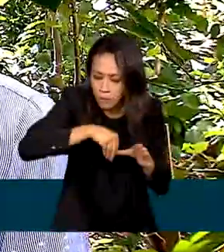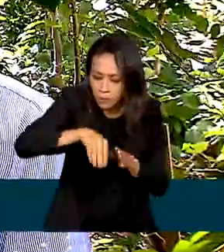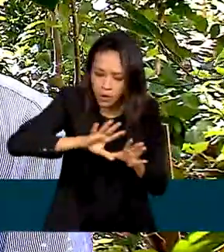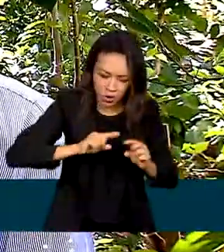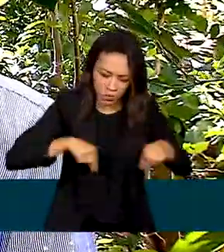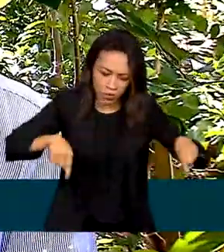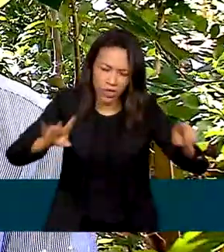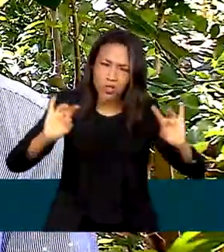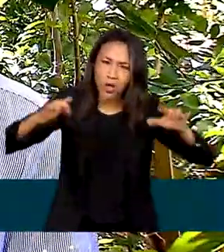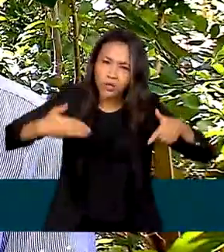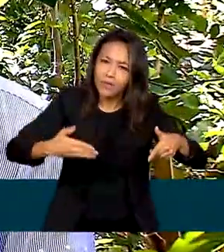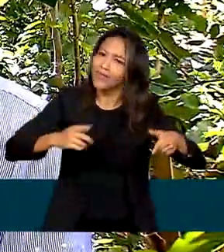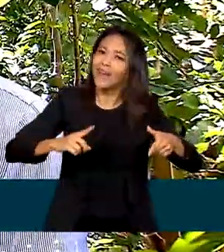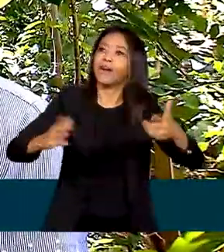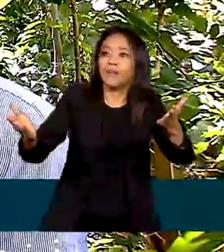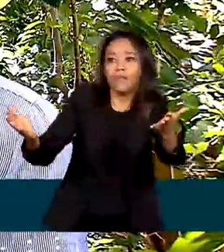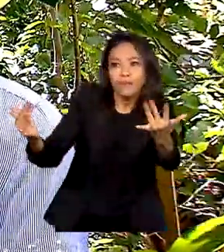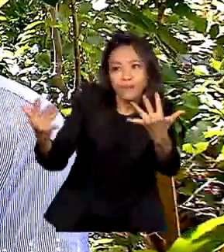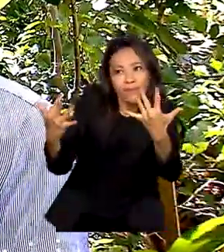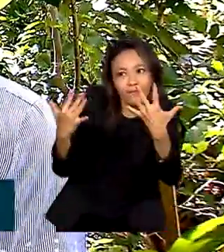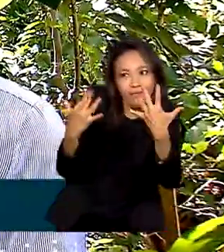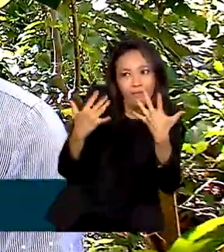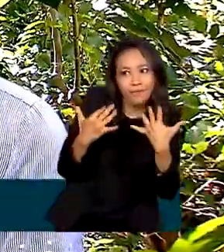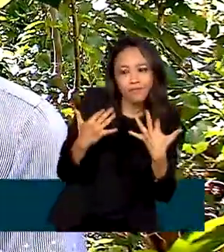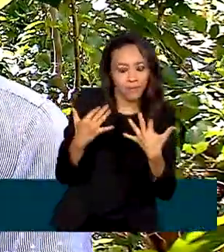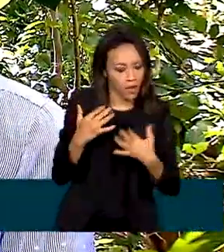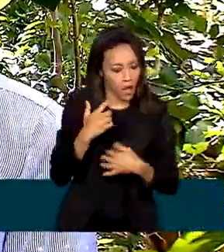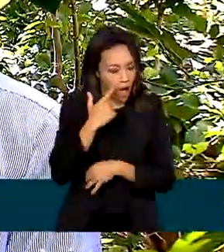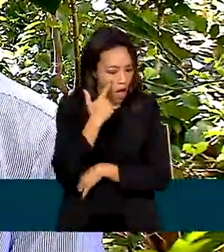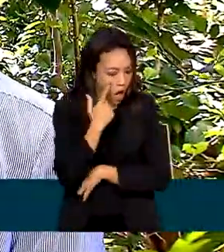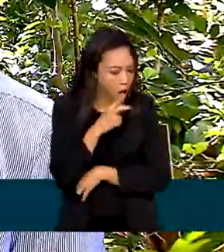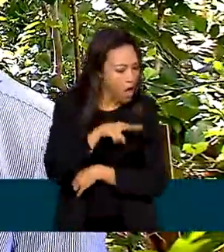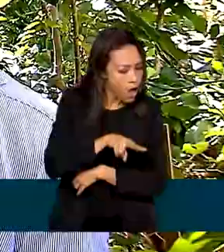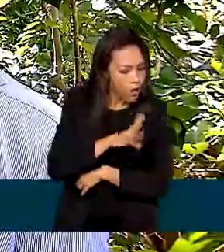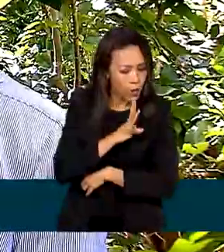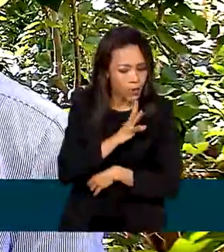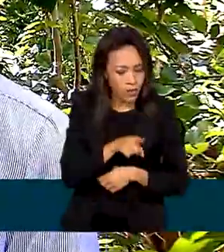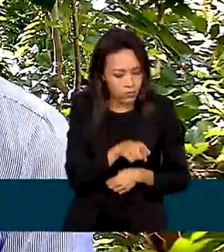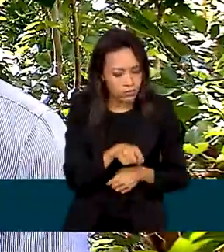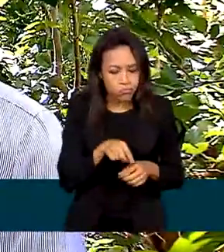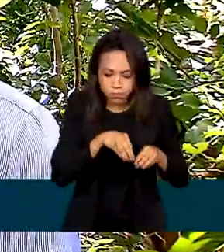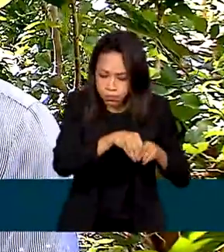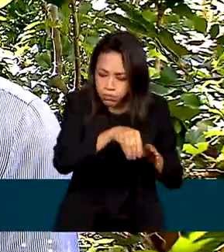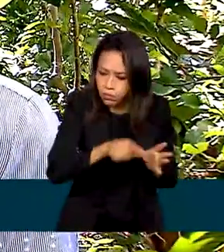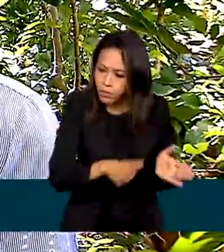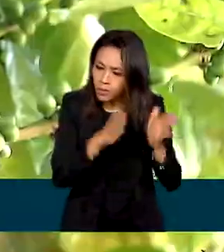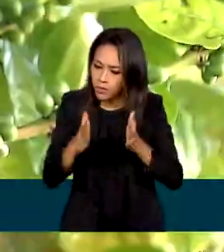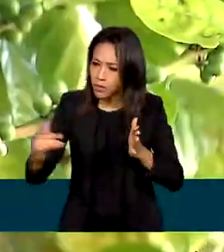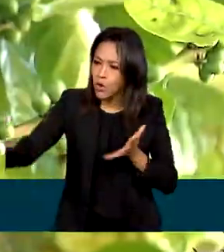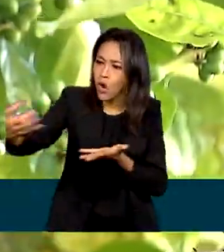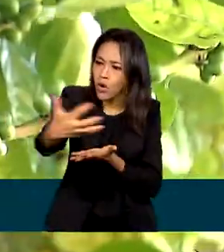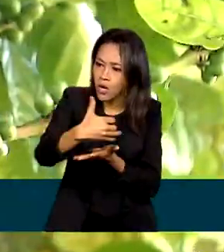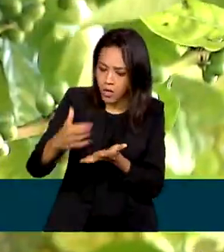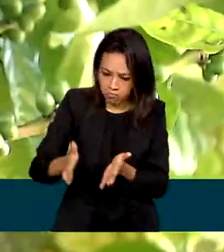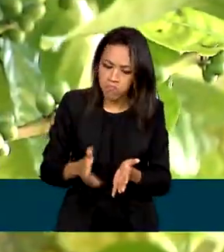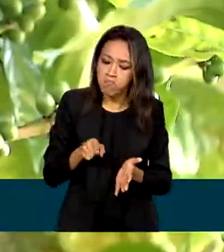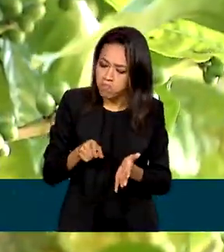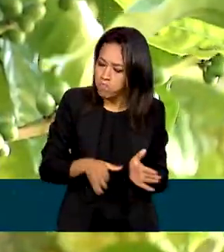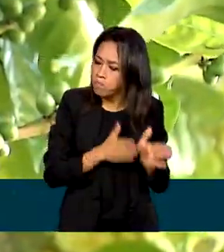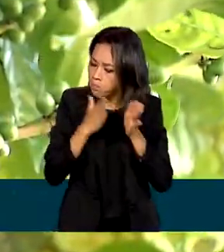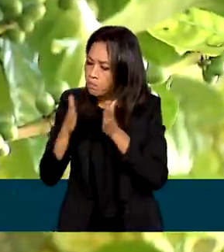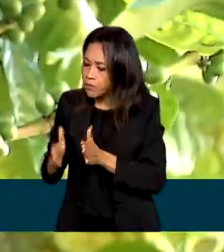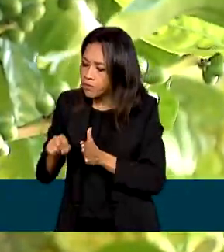as pessoas para a visitação turística, sim. Fazer a apresentação,